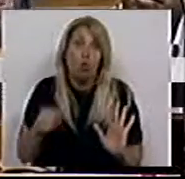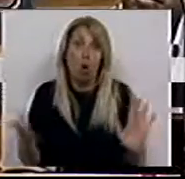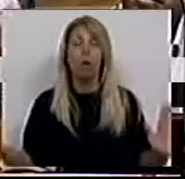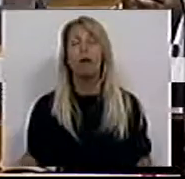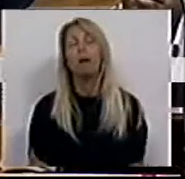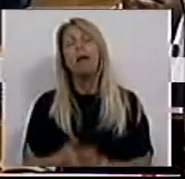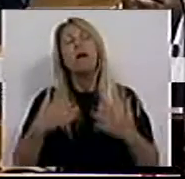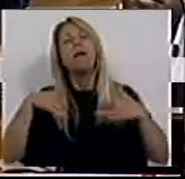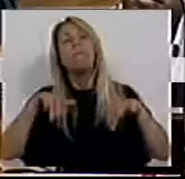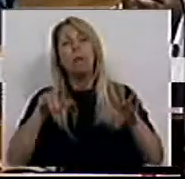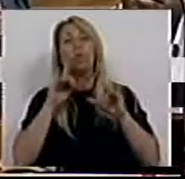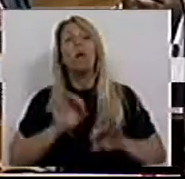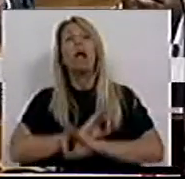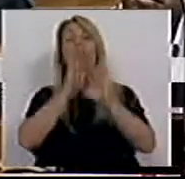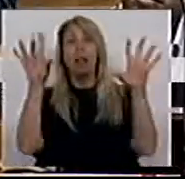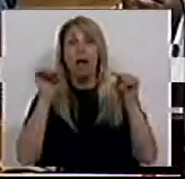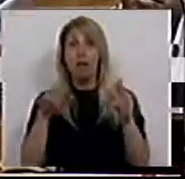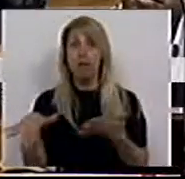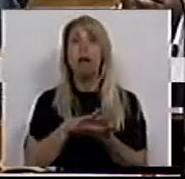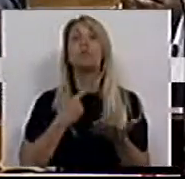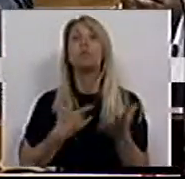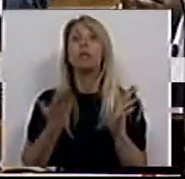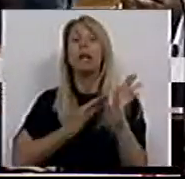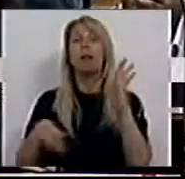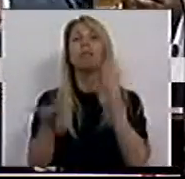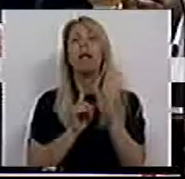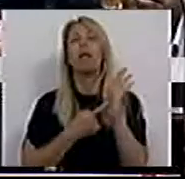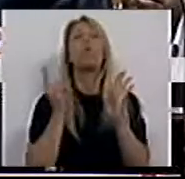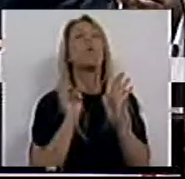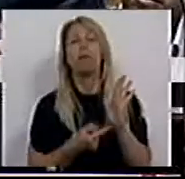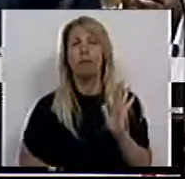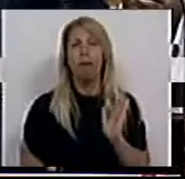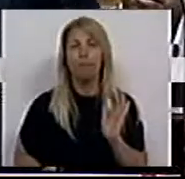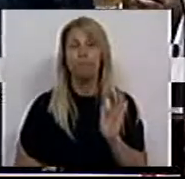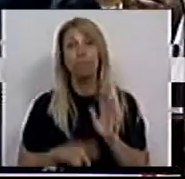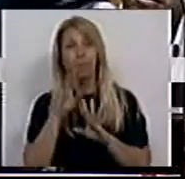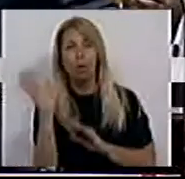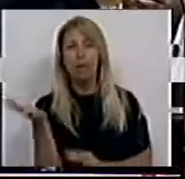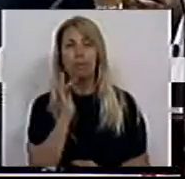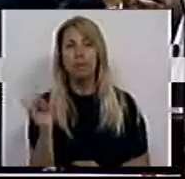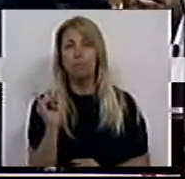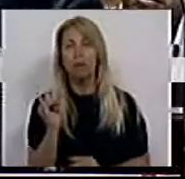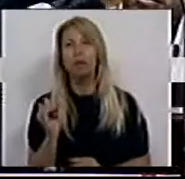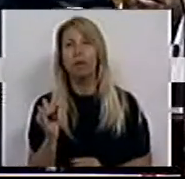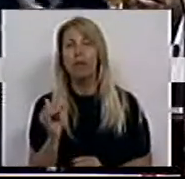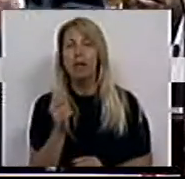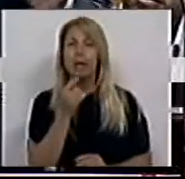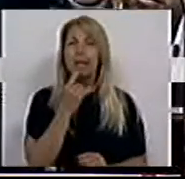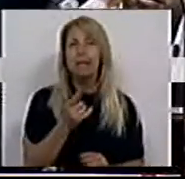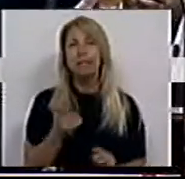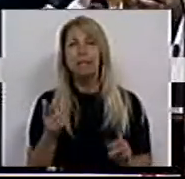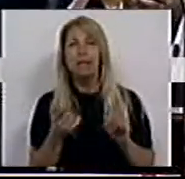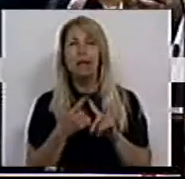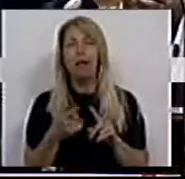no bojo deste decreto-lei é outra coisa. É uma tentativa, que se diria em gíria um pouco,